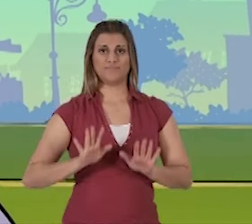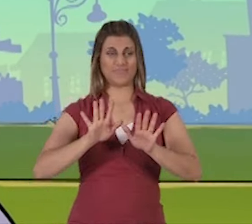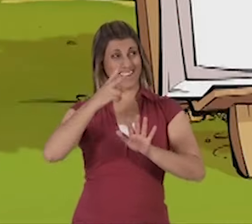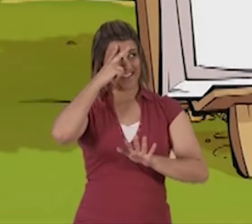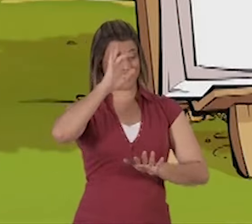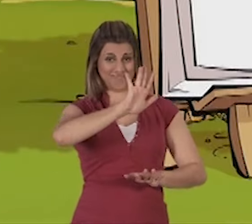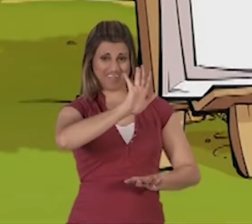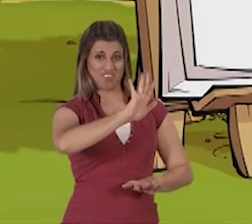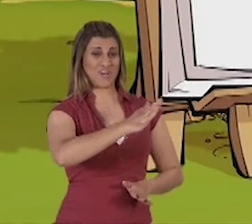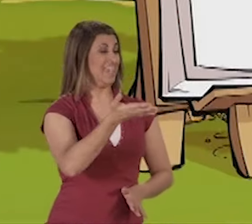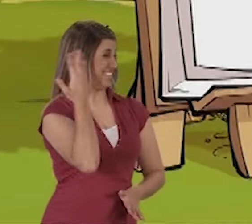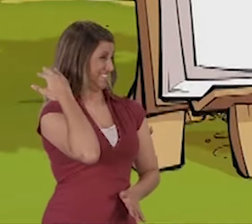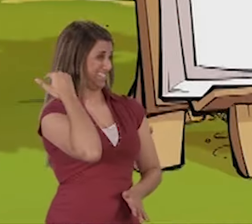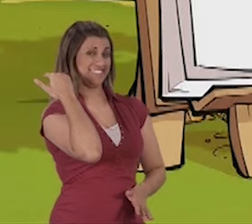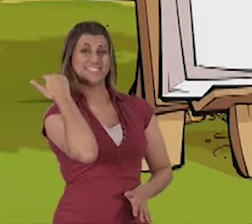memória!